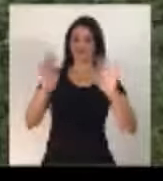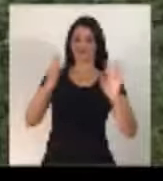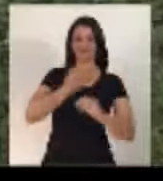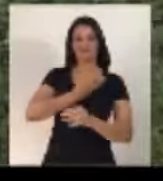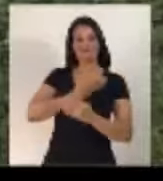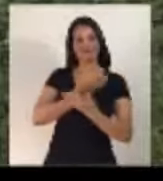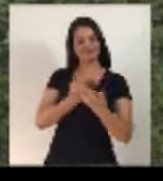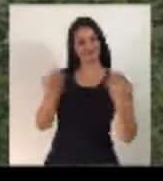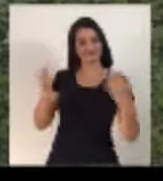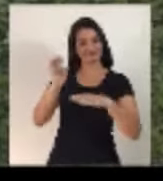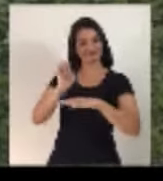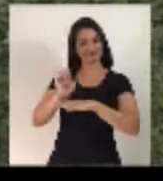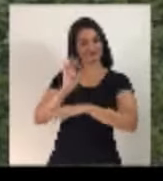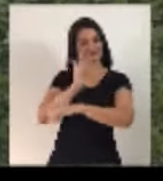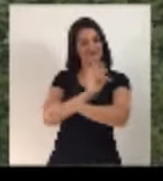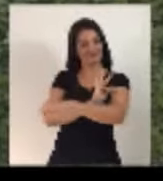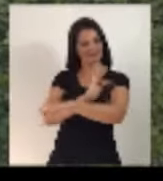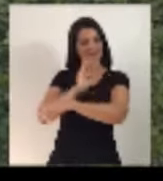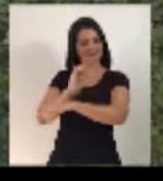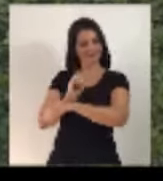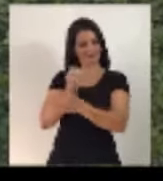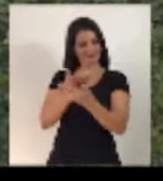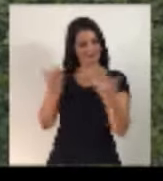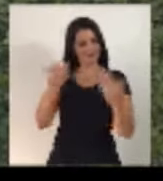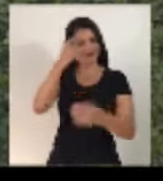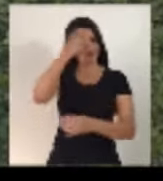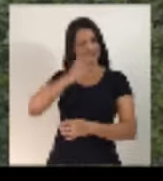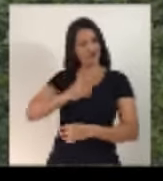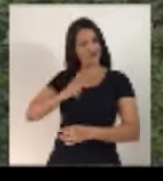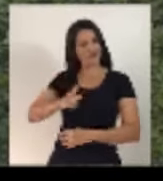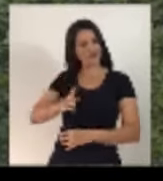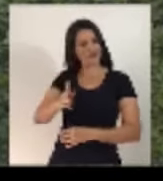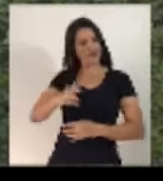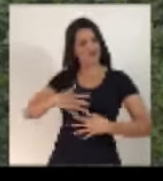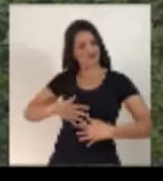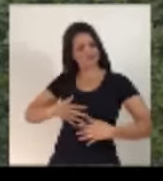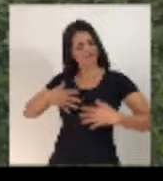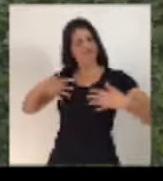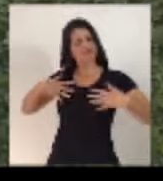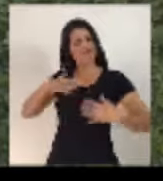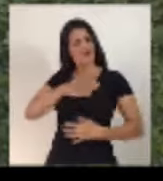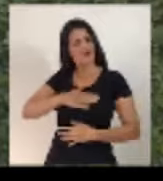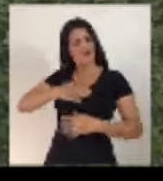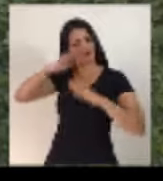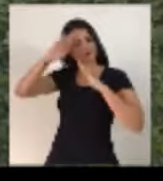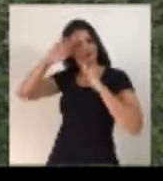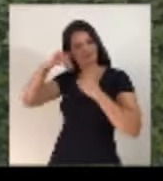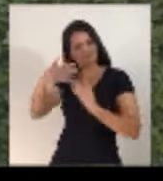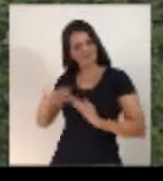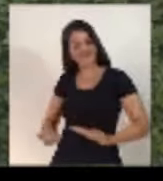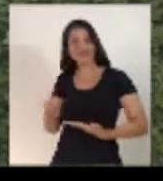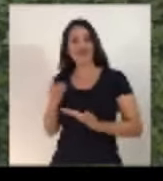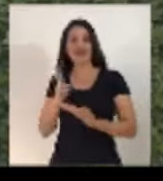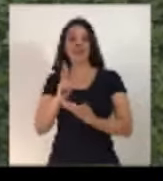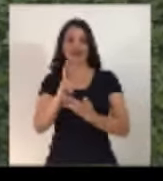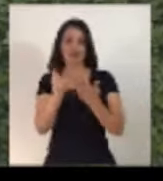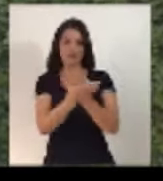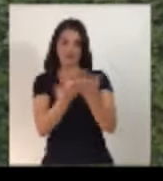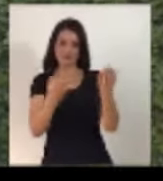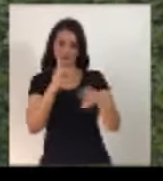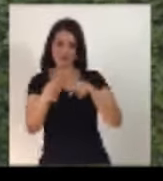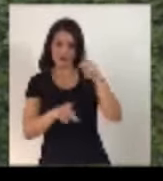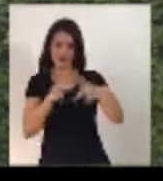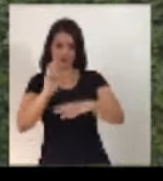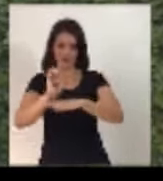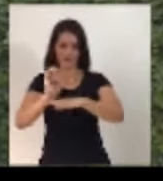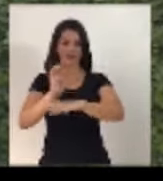Olá amigos e amigas tocantinenses, sempre tive o maior orgulho e honra em representar